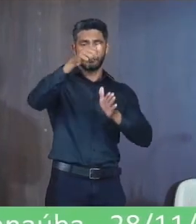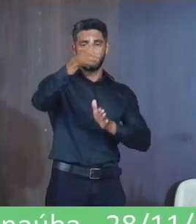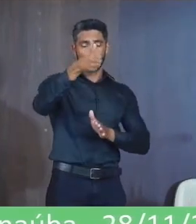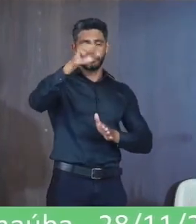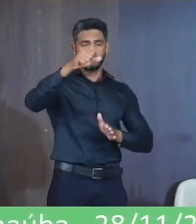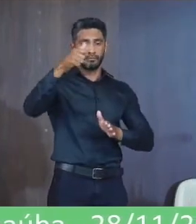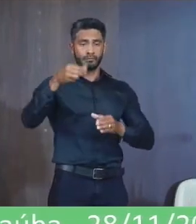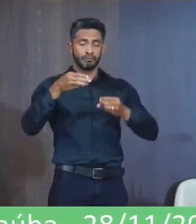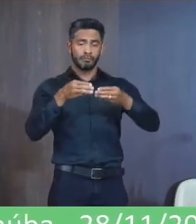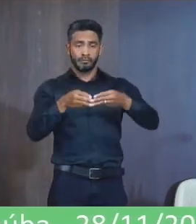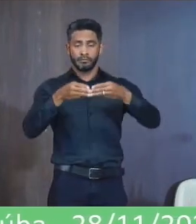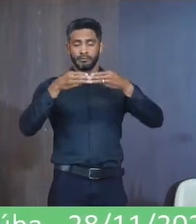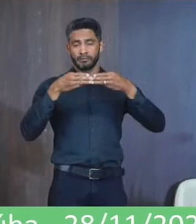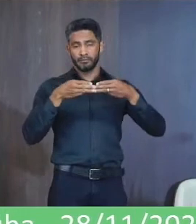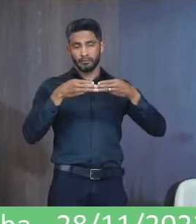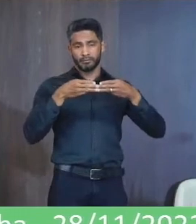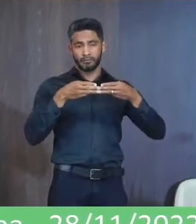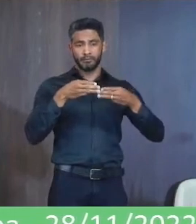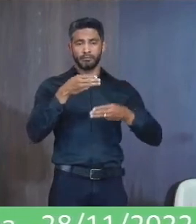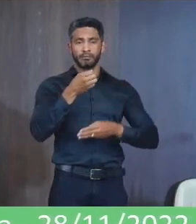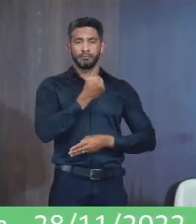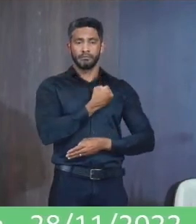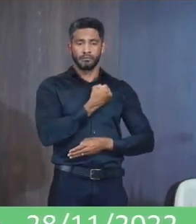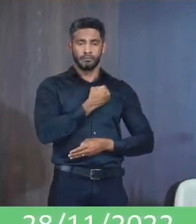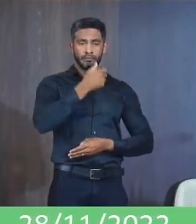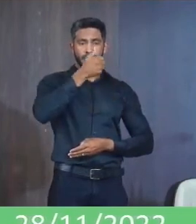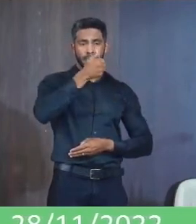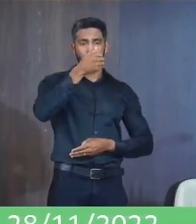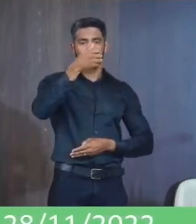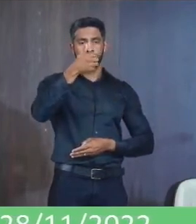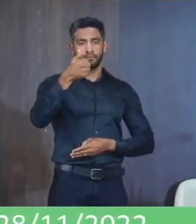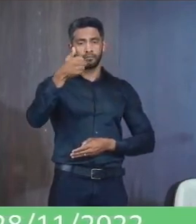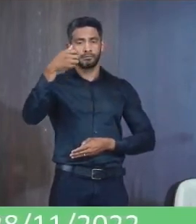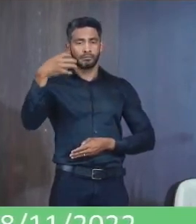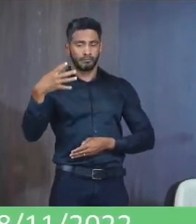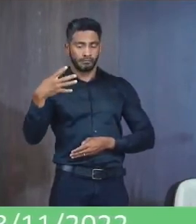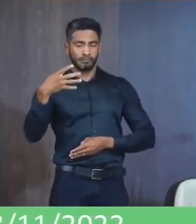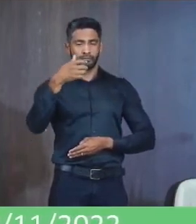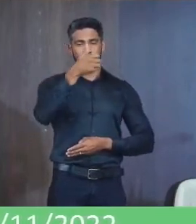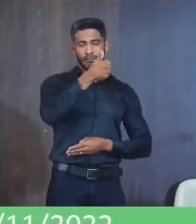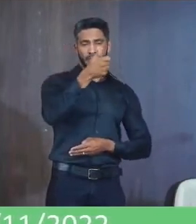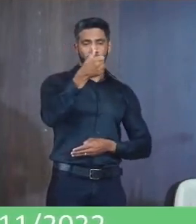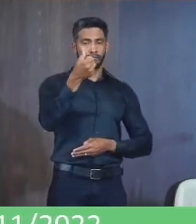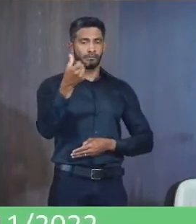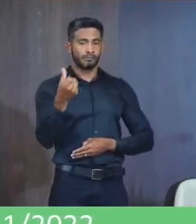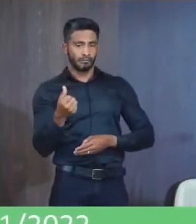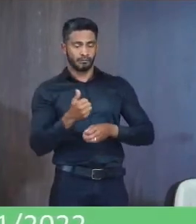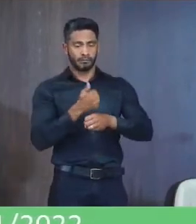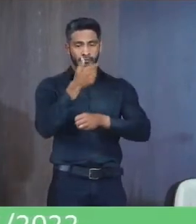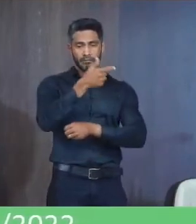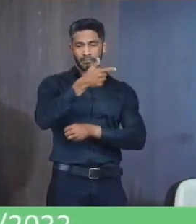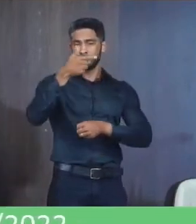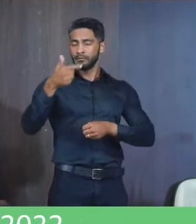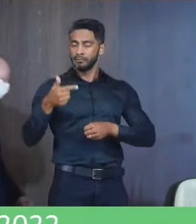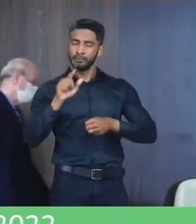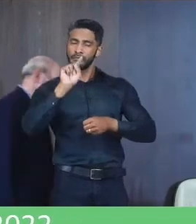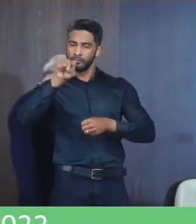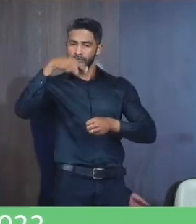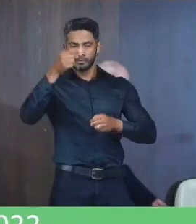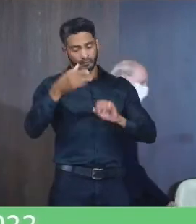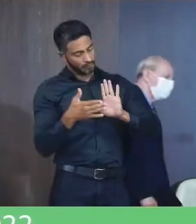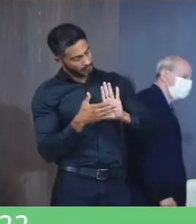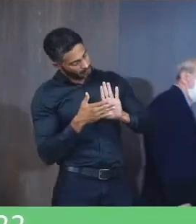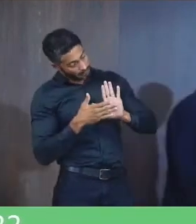E moções nº 114 a 116-2022 Após, as